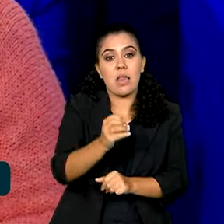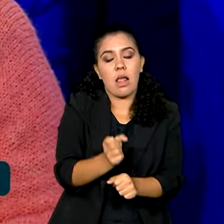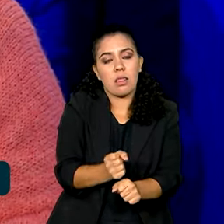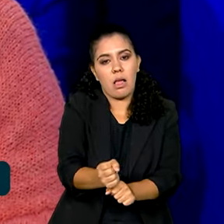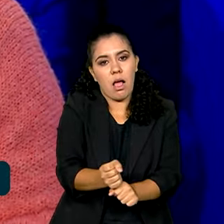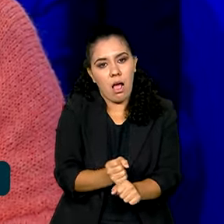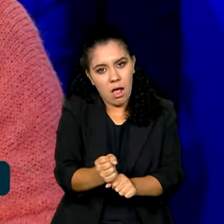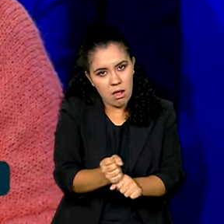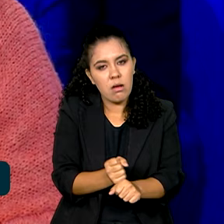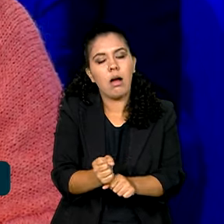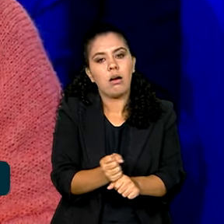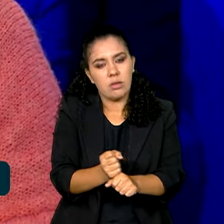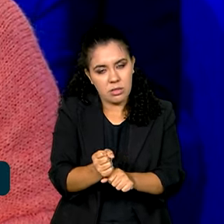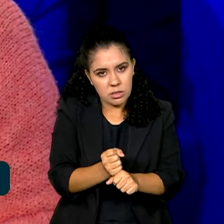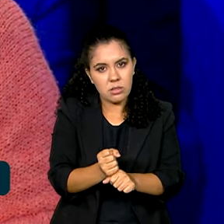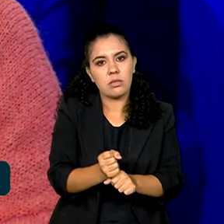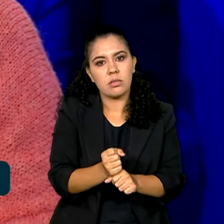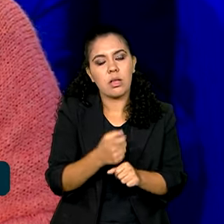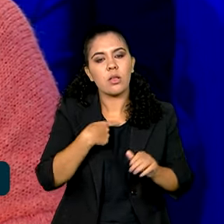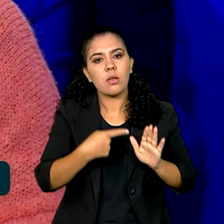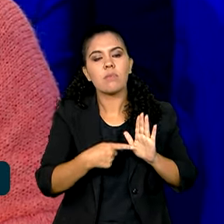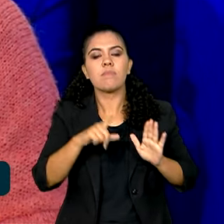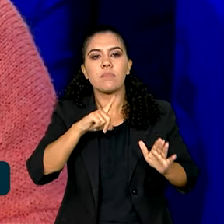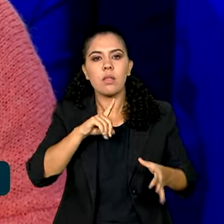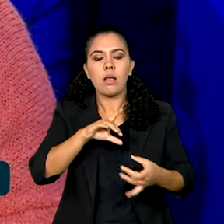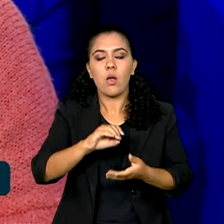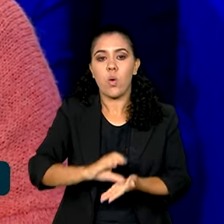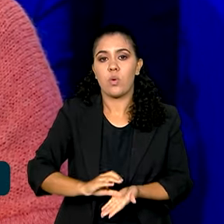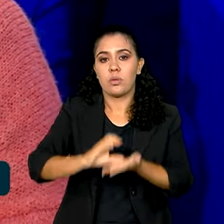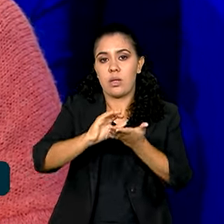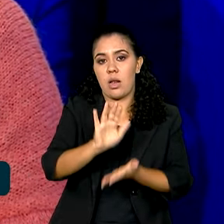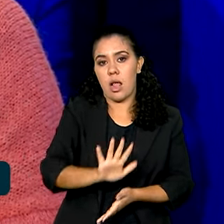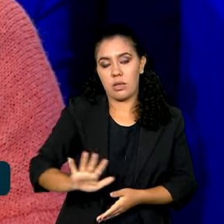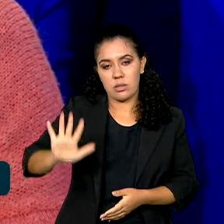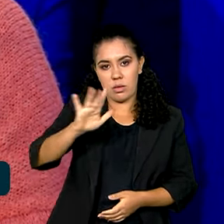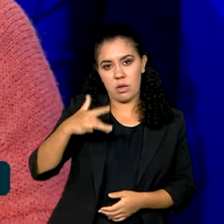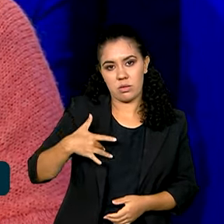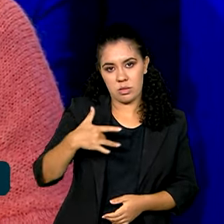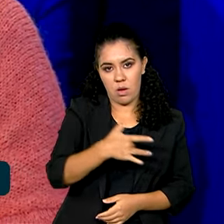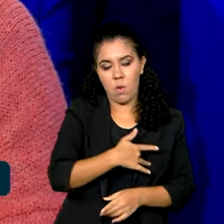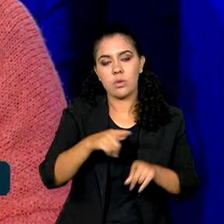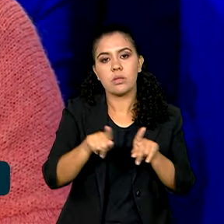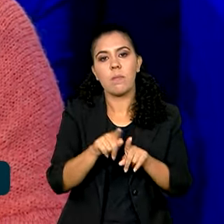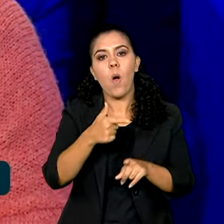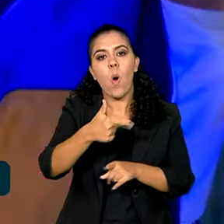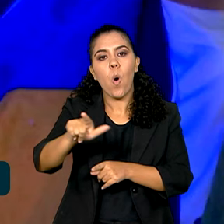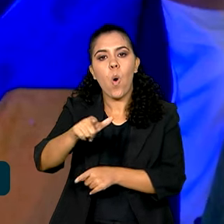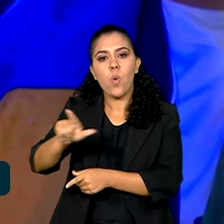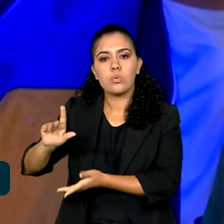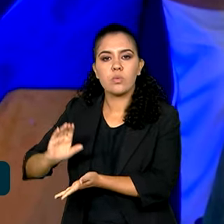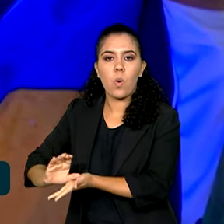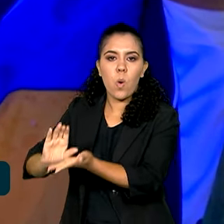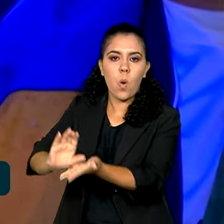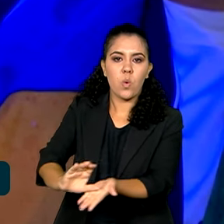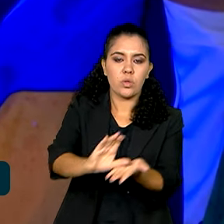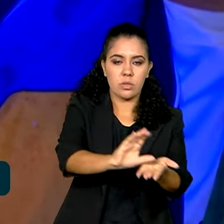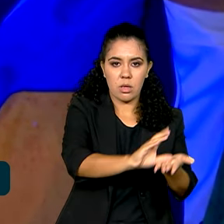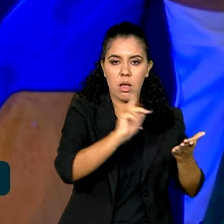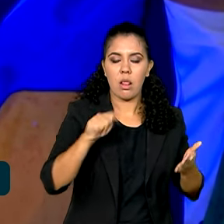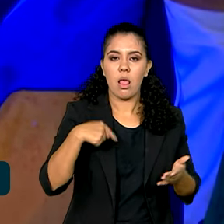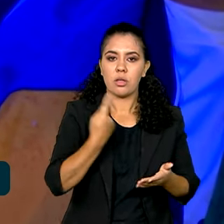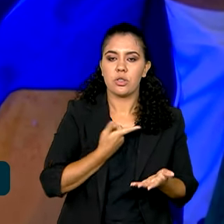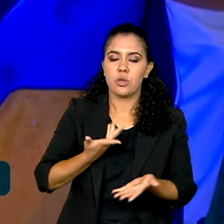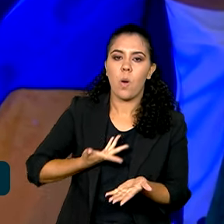que se expressa em Conselho Nacional de Saúde e conselhos locais, nós compartilhamos no